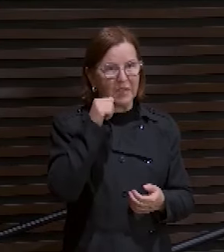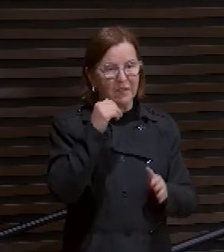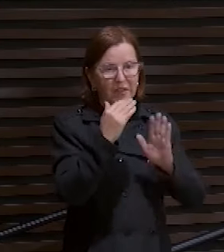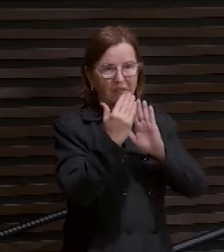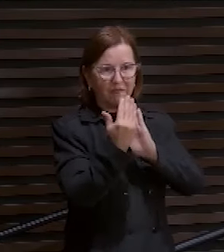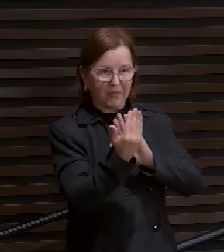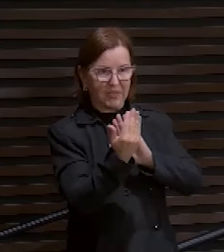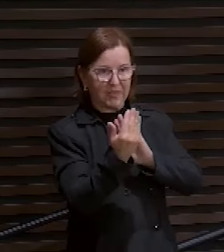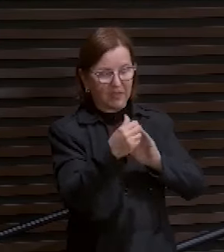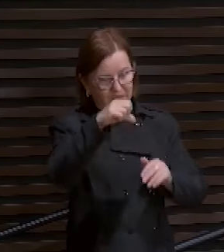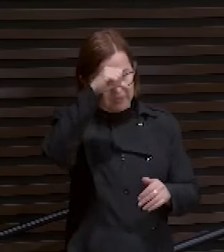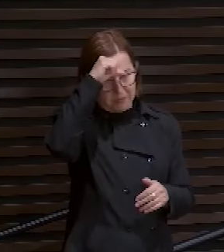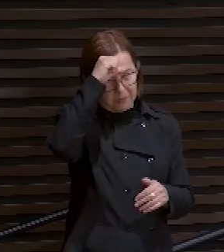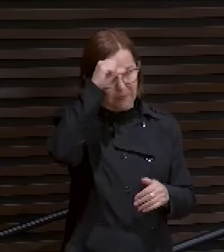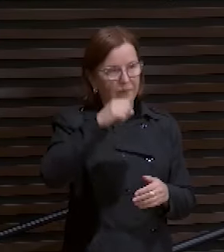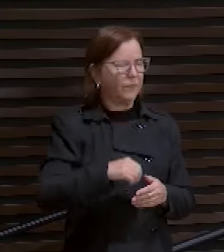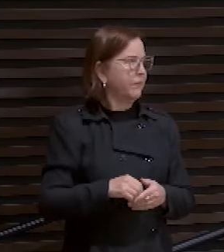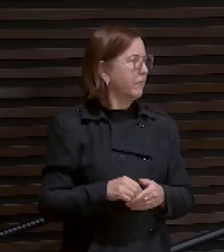Lembra de Marta?